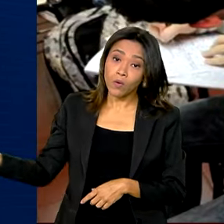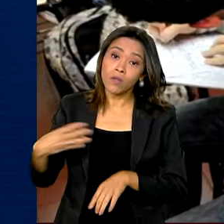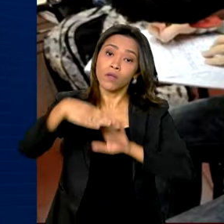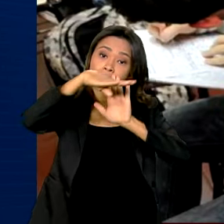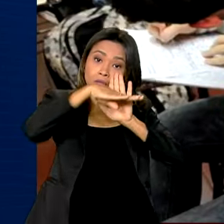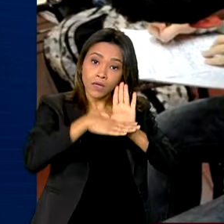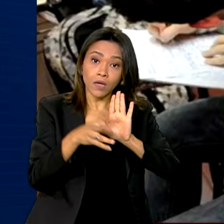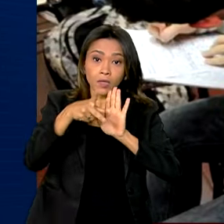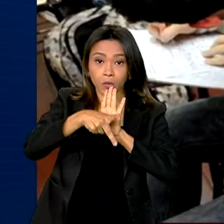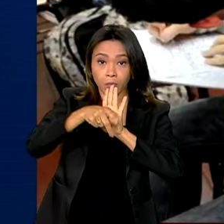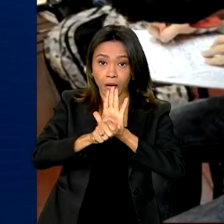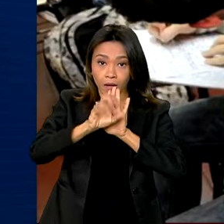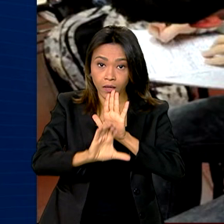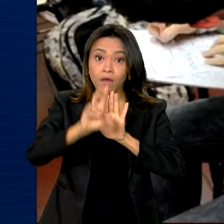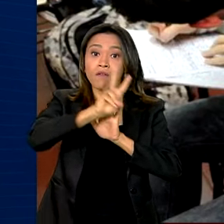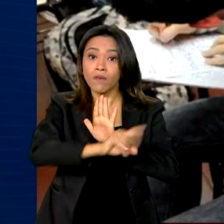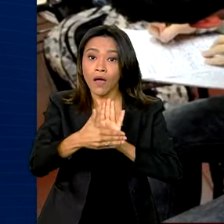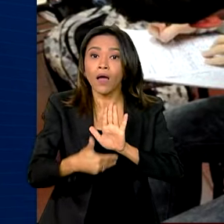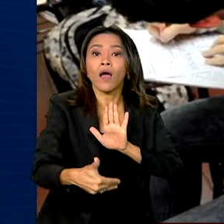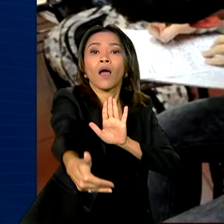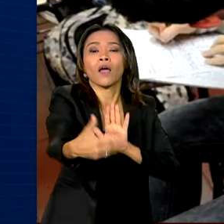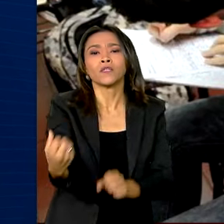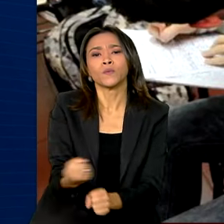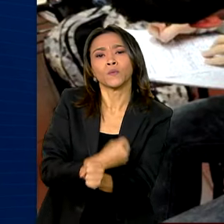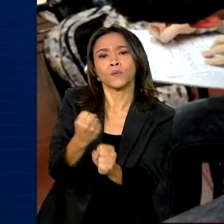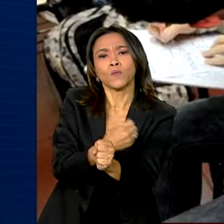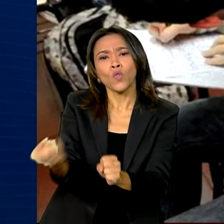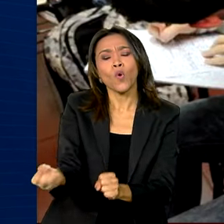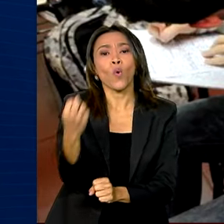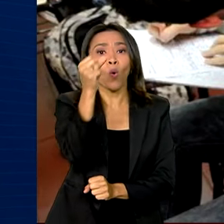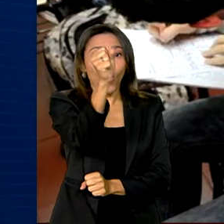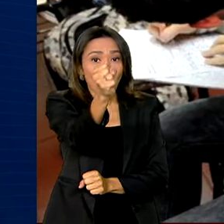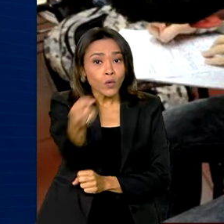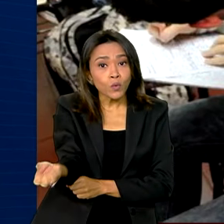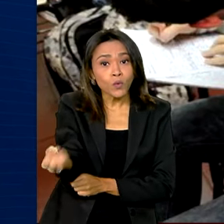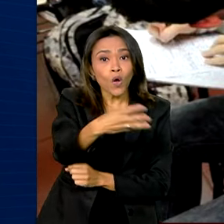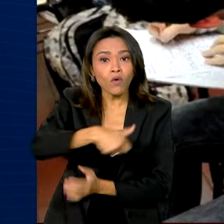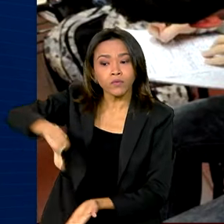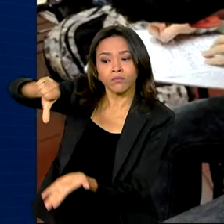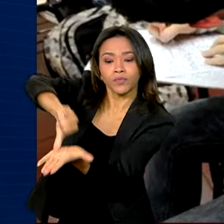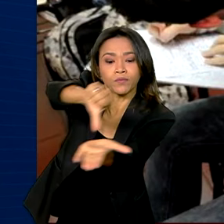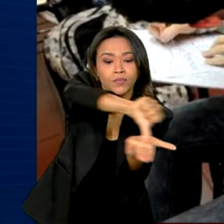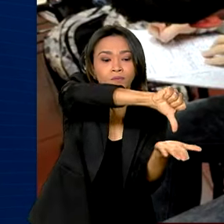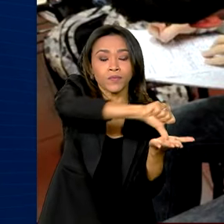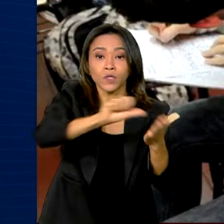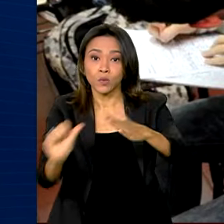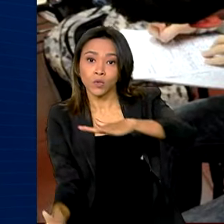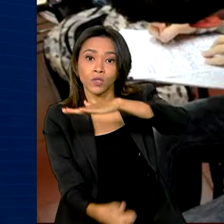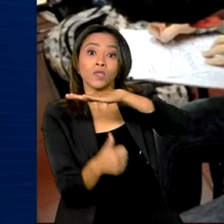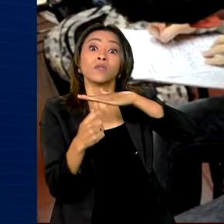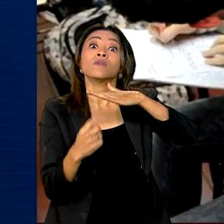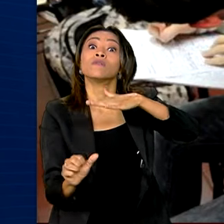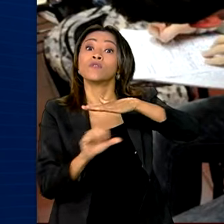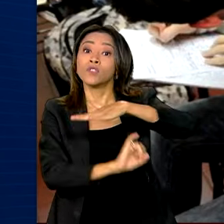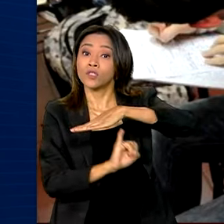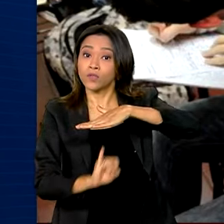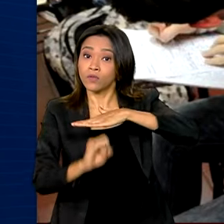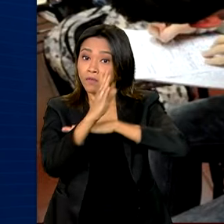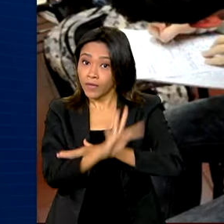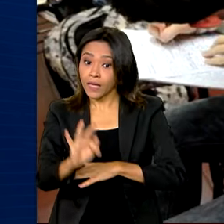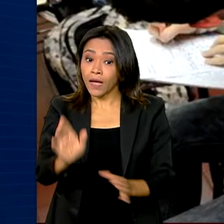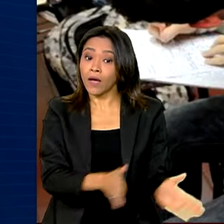vai investir na construção de 8 novos campi do Instituto Federal, de mais um campus da